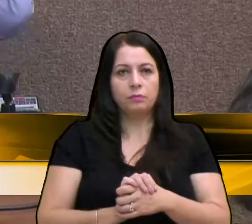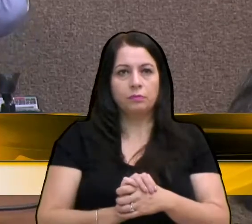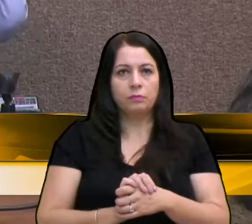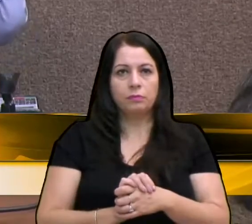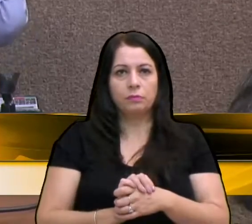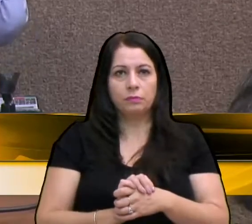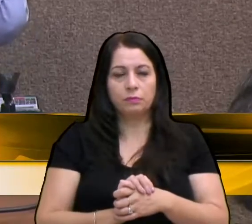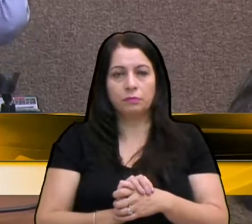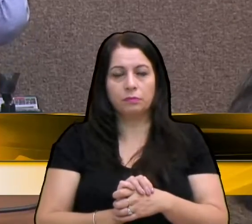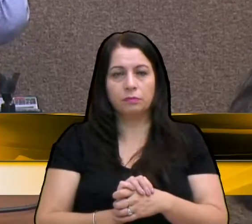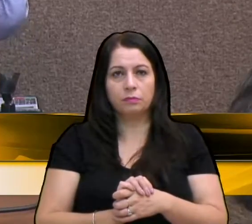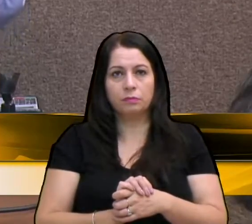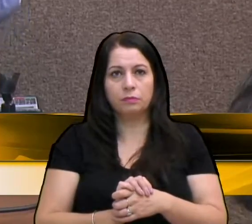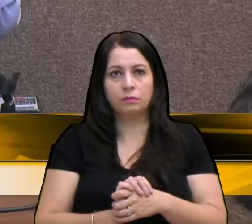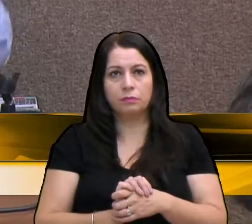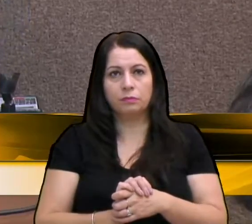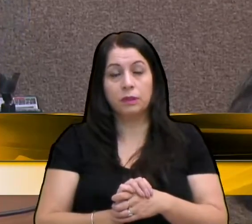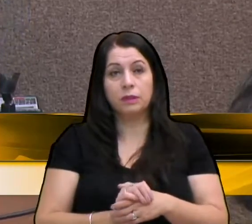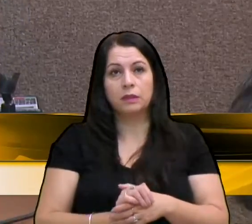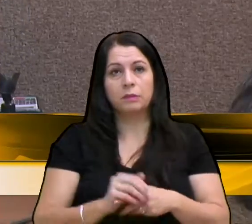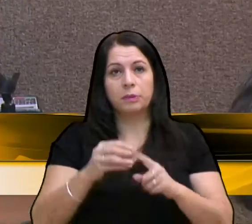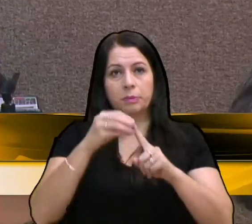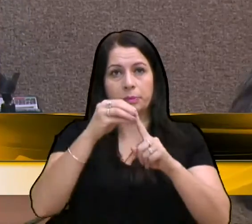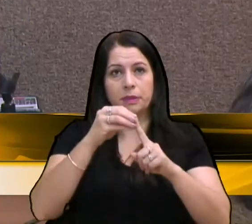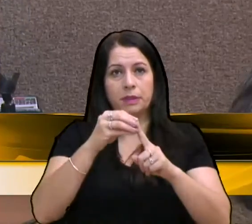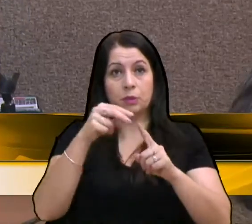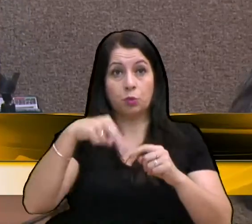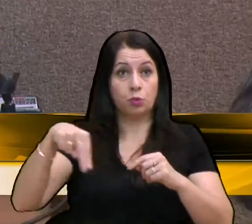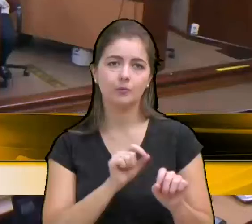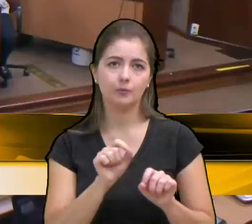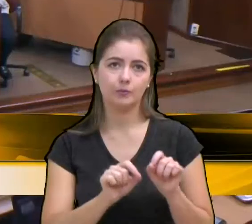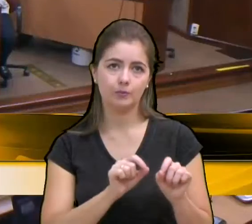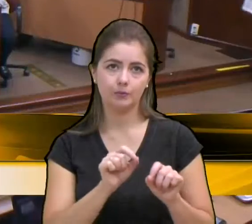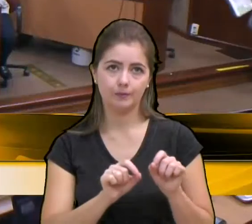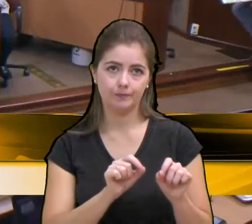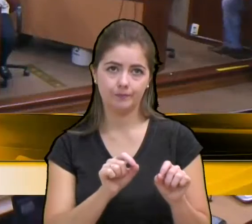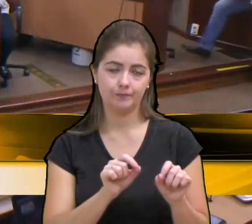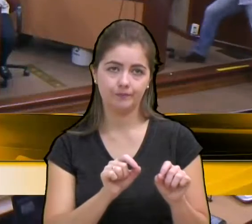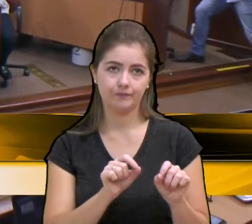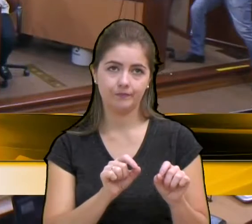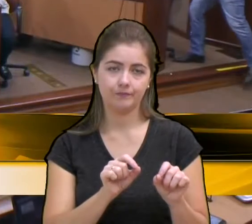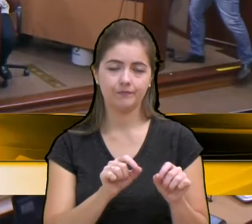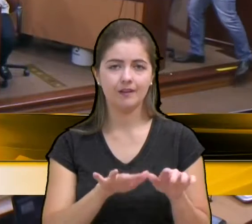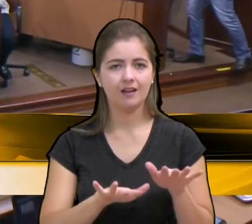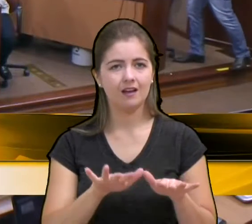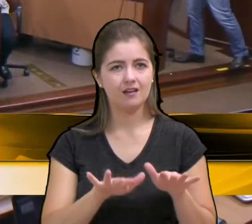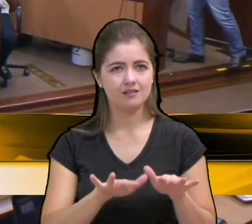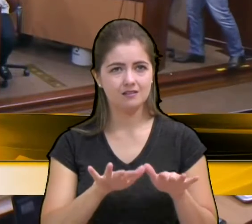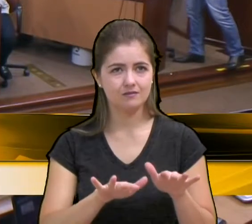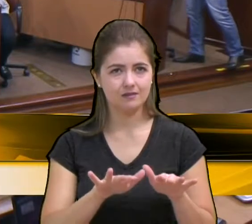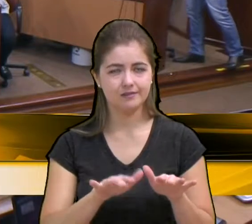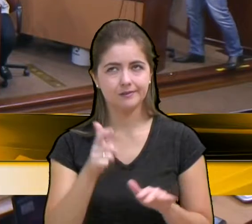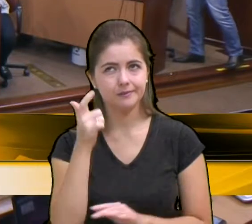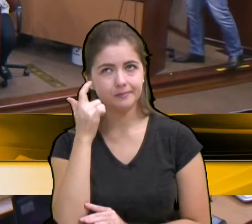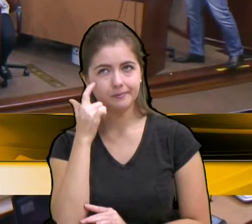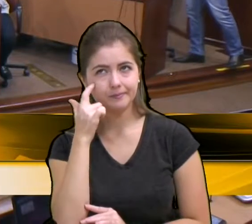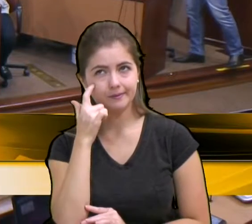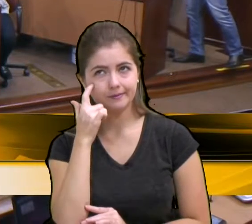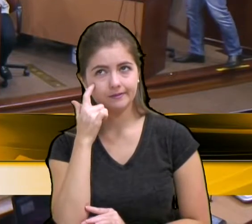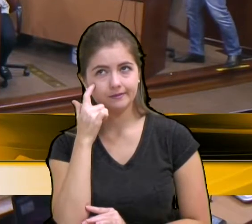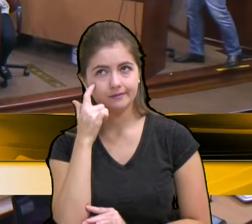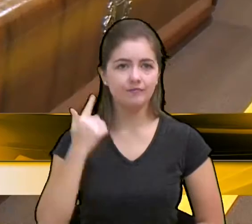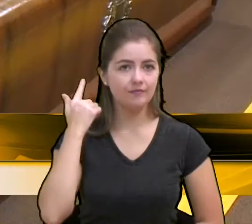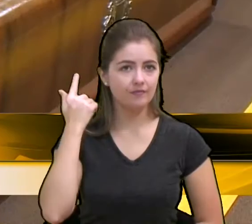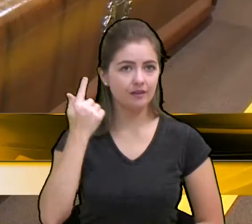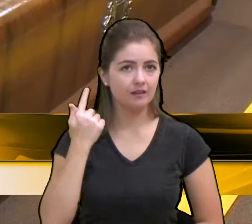anos foi criticada pelo vereador. Frisso também sugeriu que devem ser realizadas alterações no Código Penal,